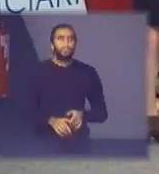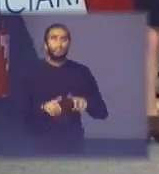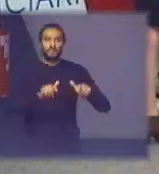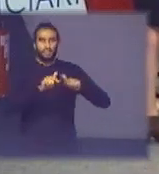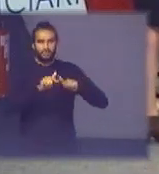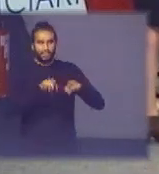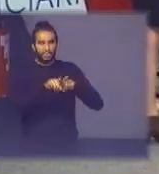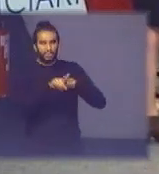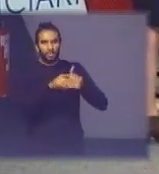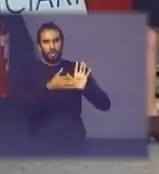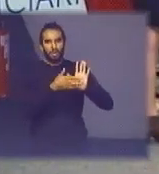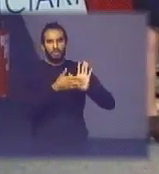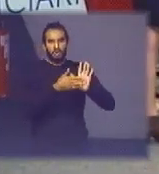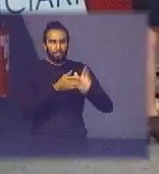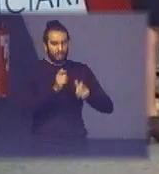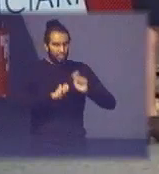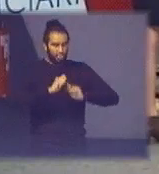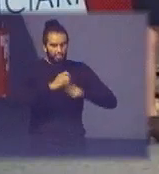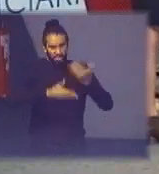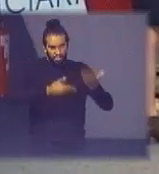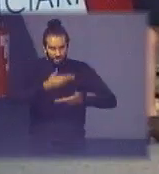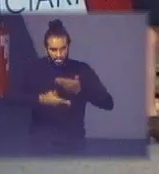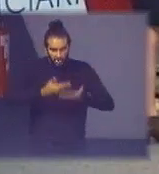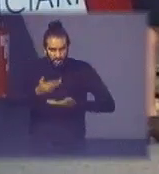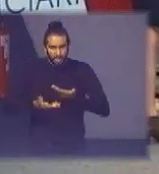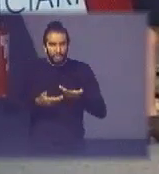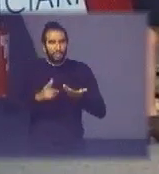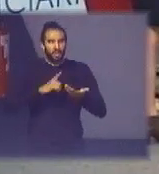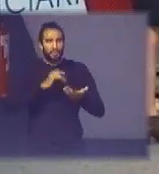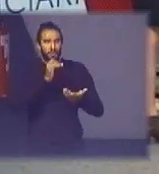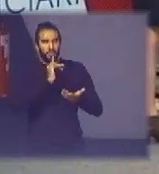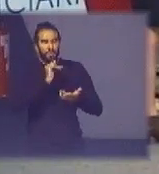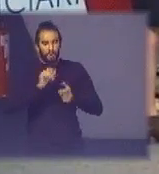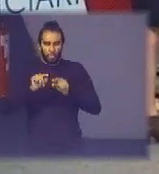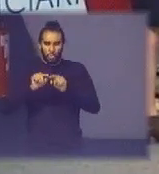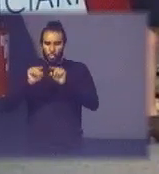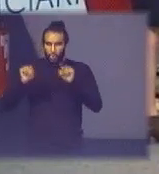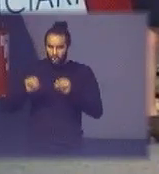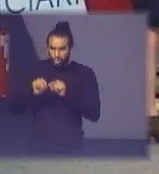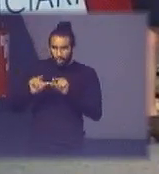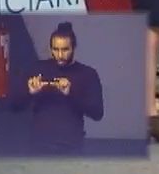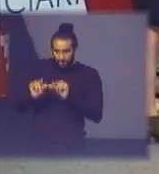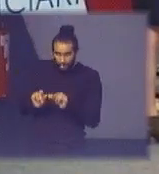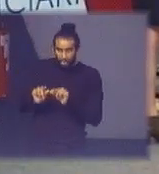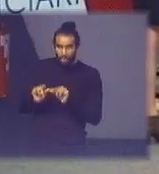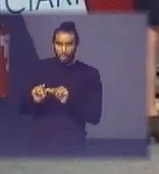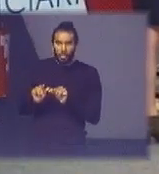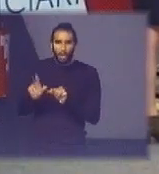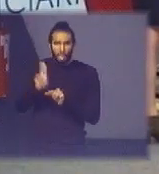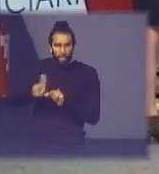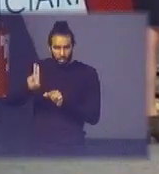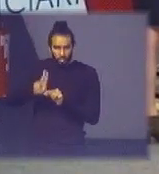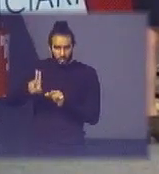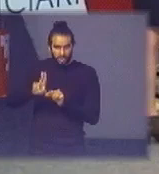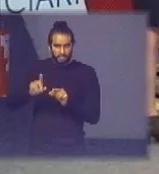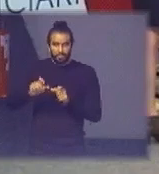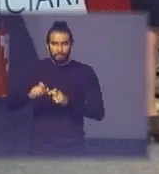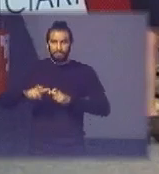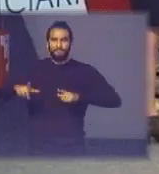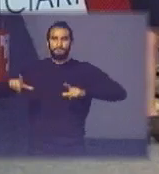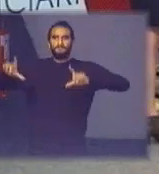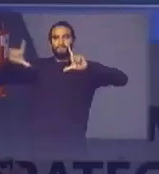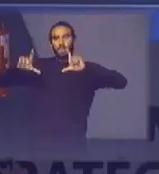proposta da economia circular na qual o círculo menor é o mais eficiente é o reuso e o mais externo a